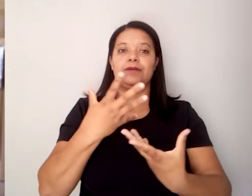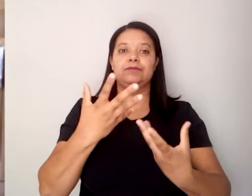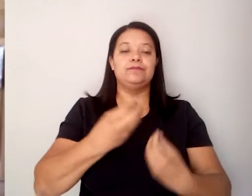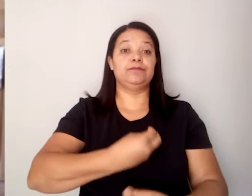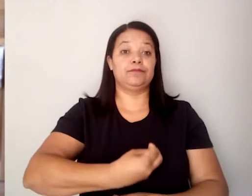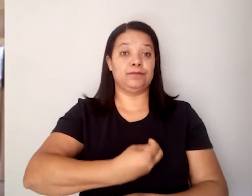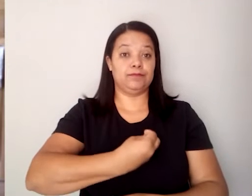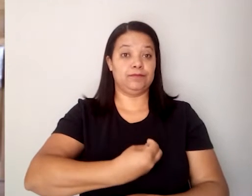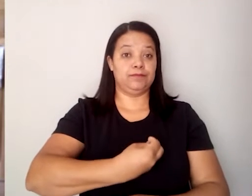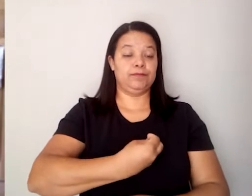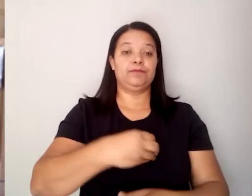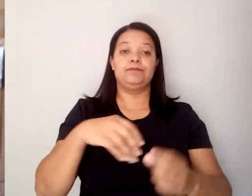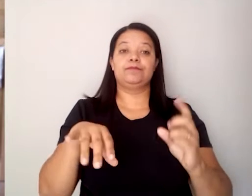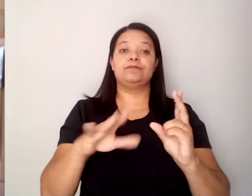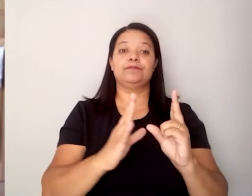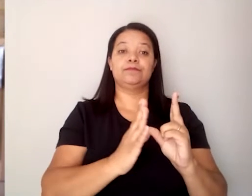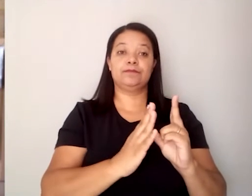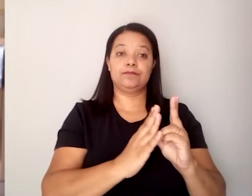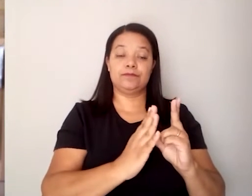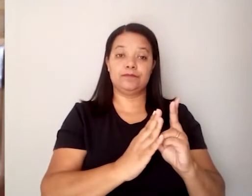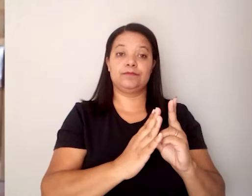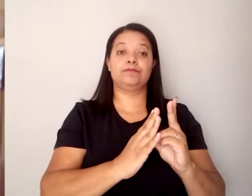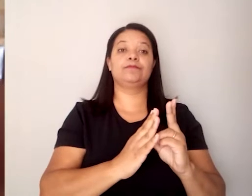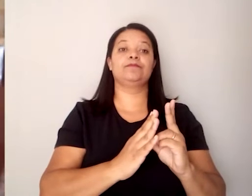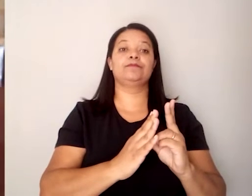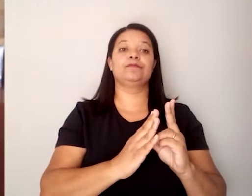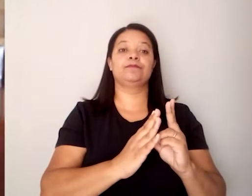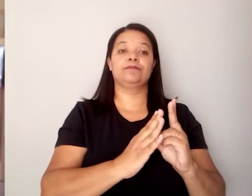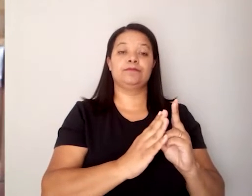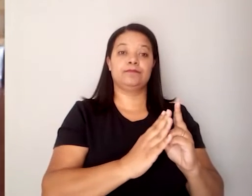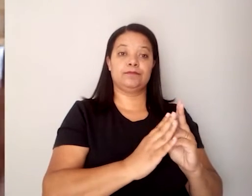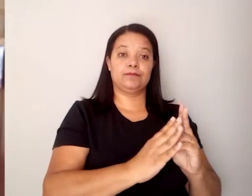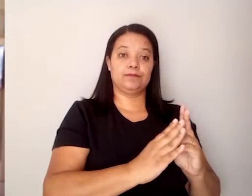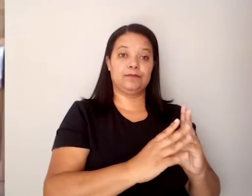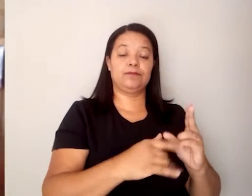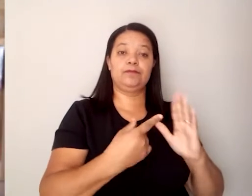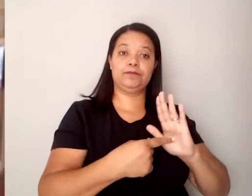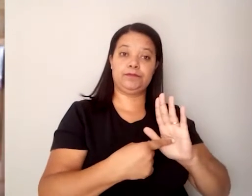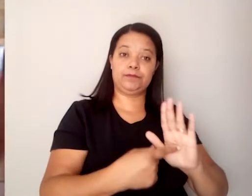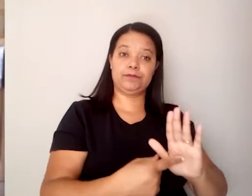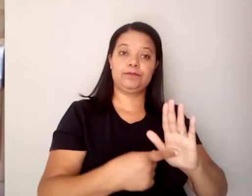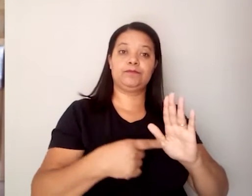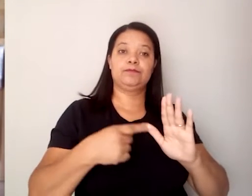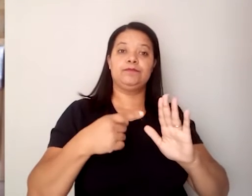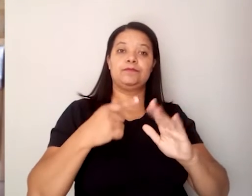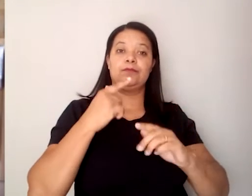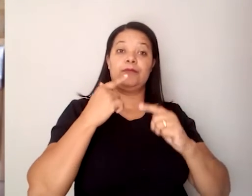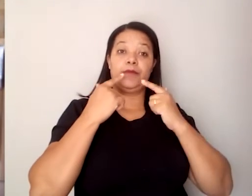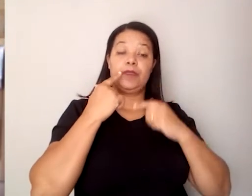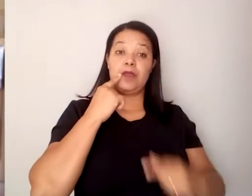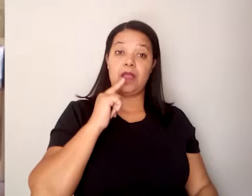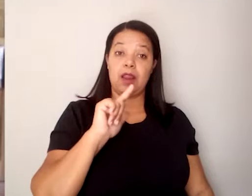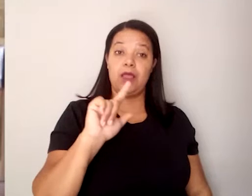que é, que pode ser ou que é elaborada, formulada numa língua.